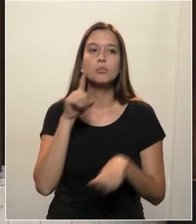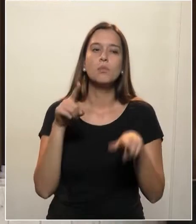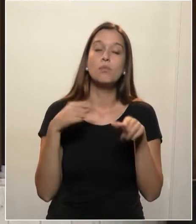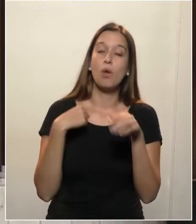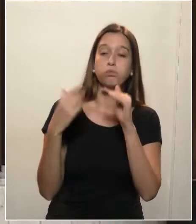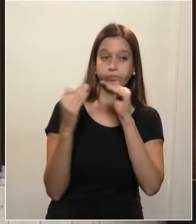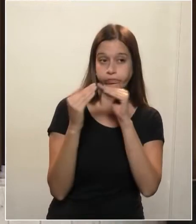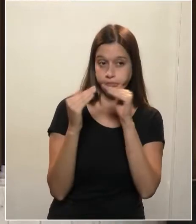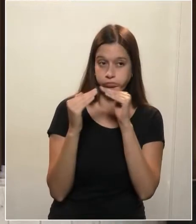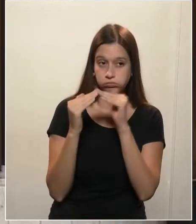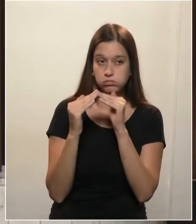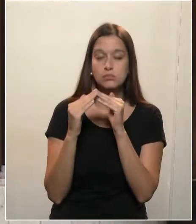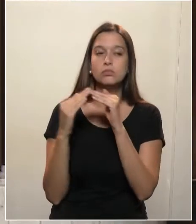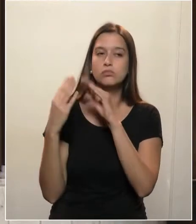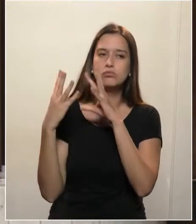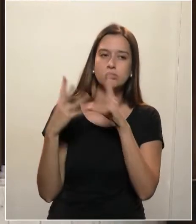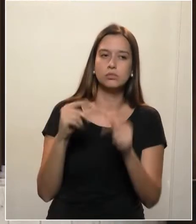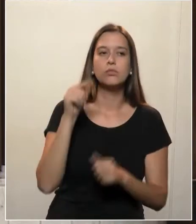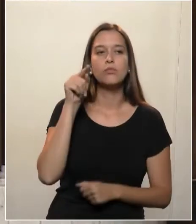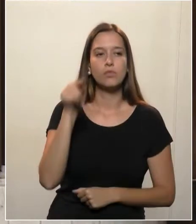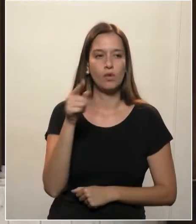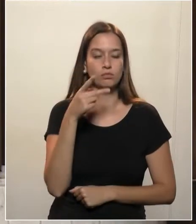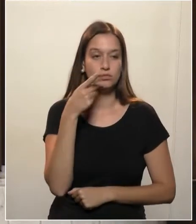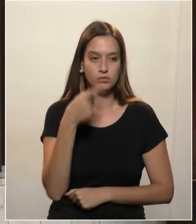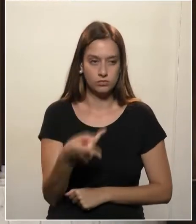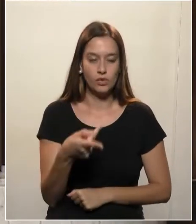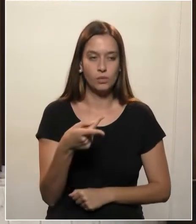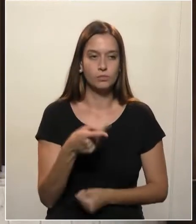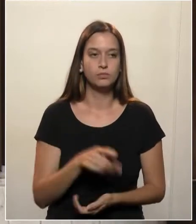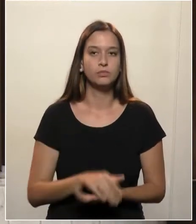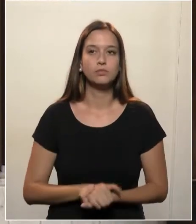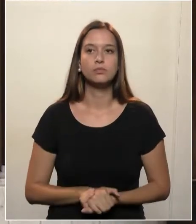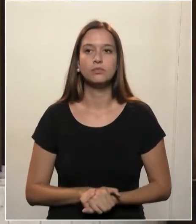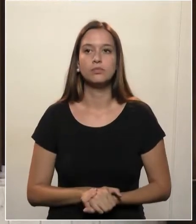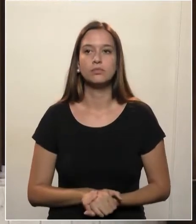com todas as colocações que o deputado fez,